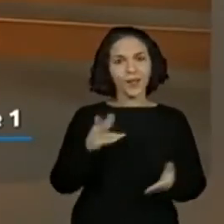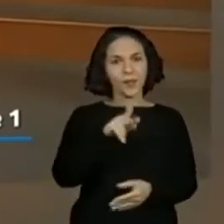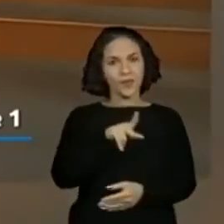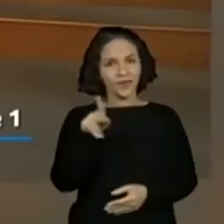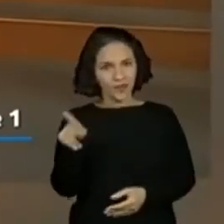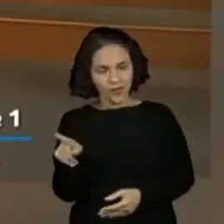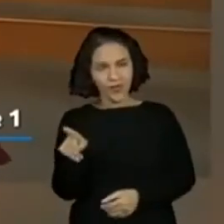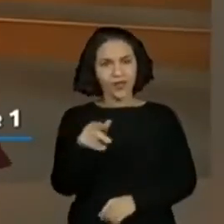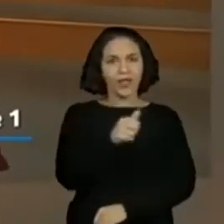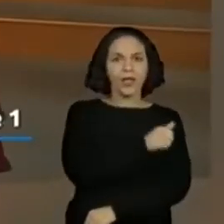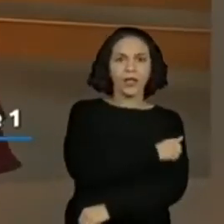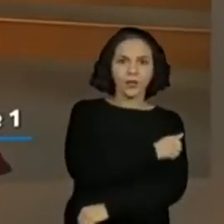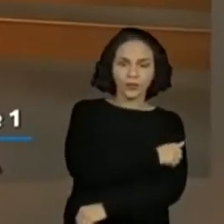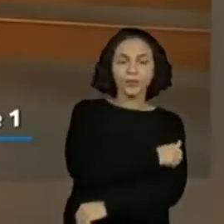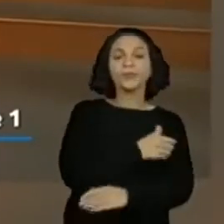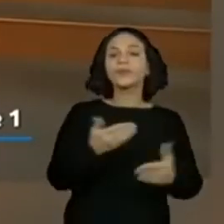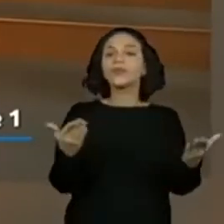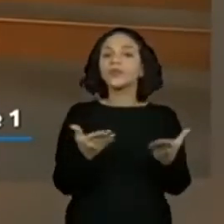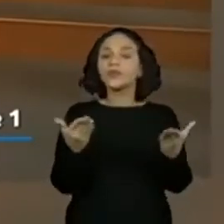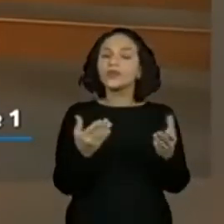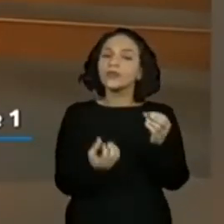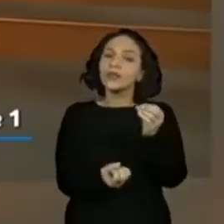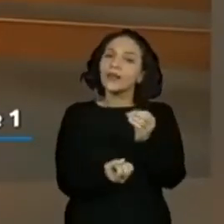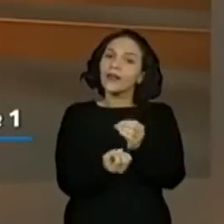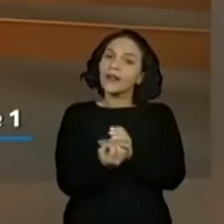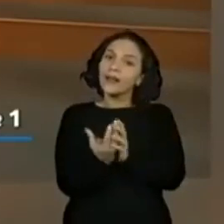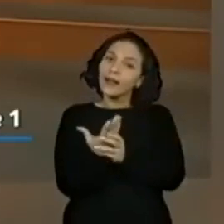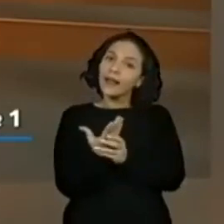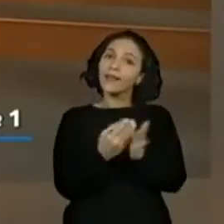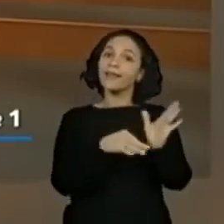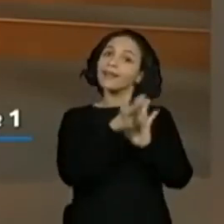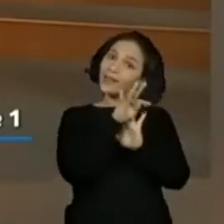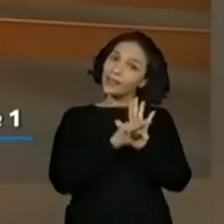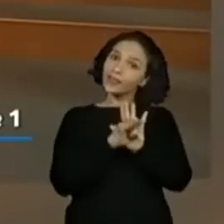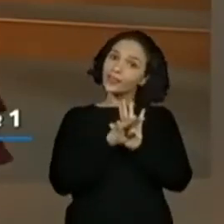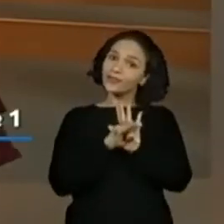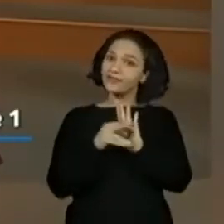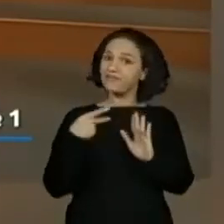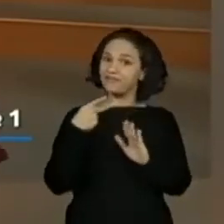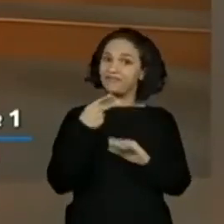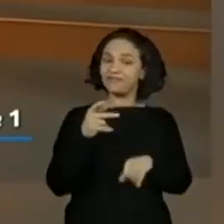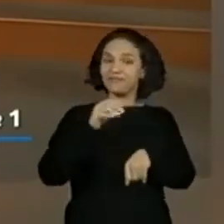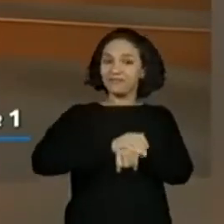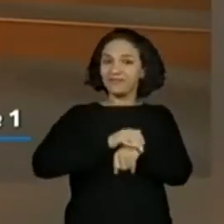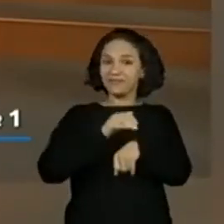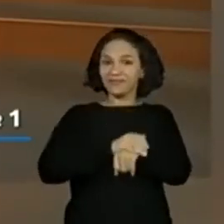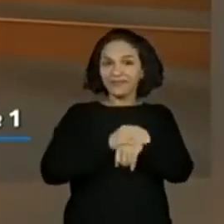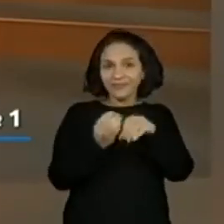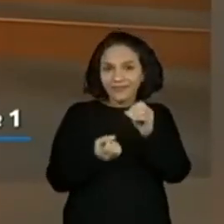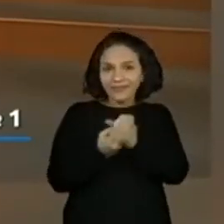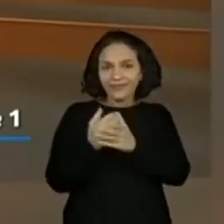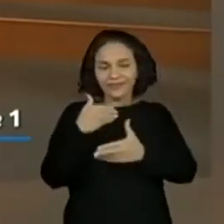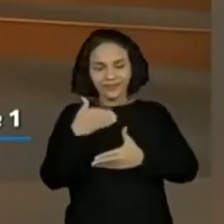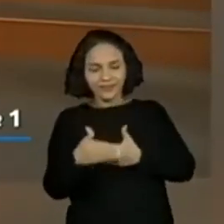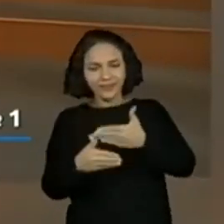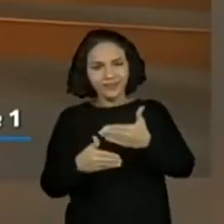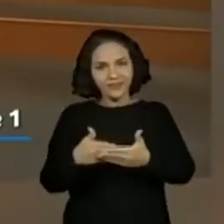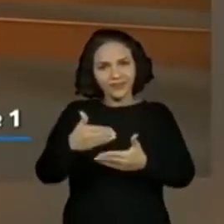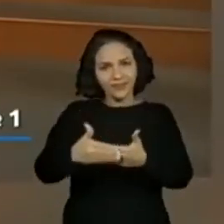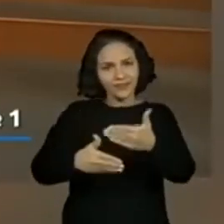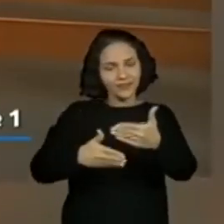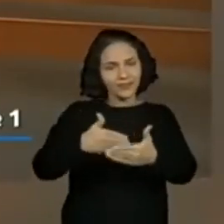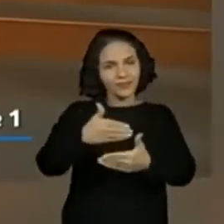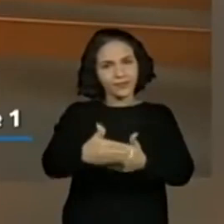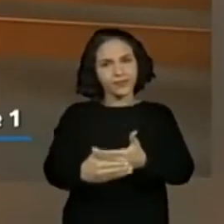nós vamos produzir hoje um texto de autoria. Sim, nós vamos fazer passo a passo todas